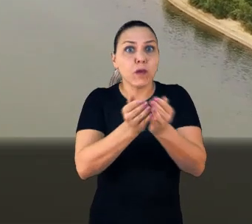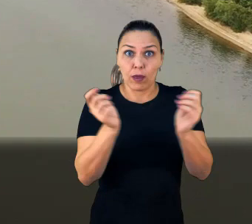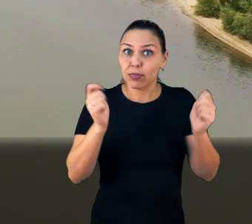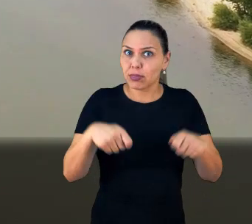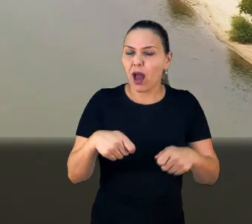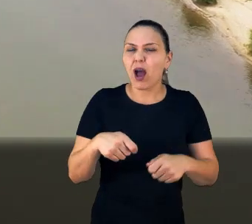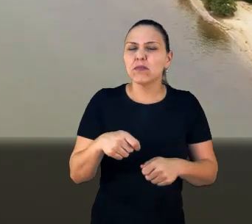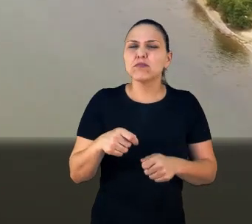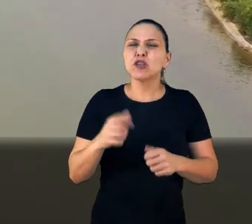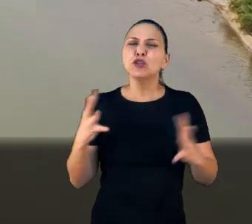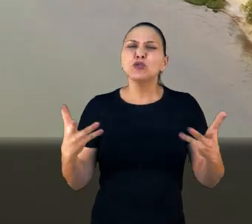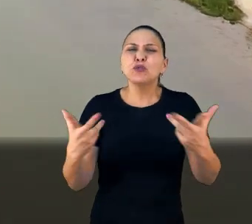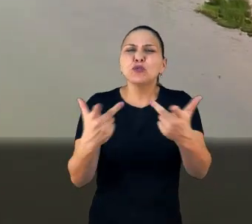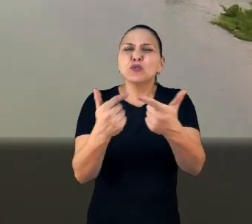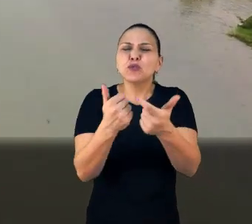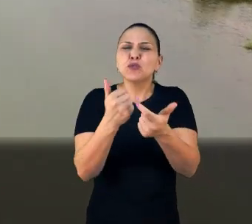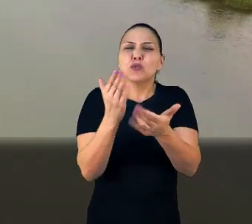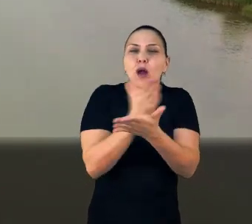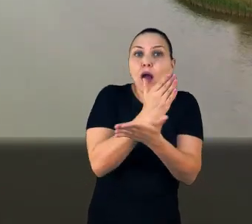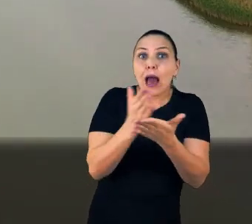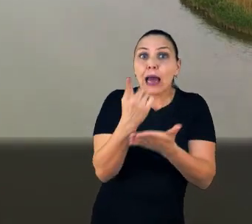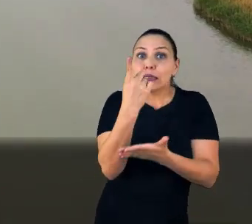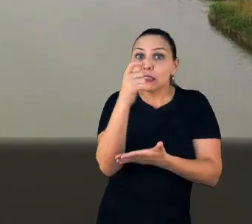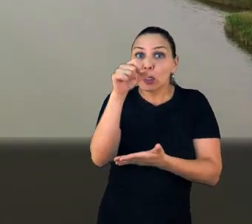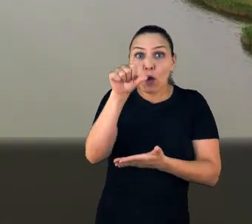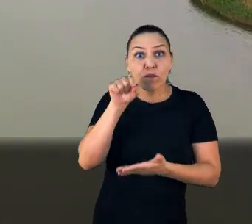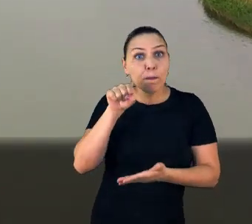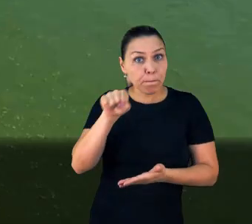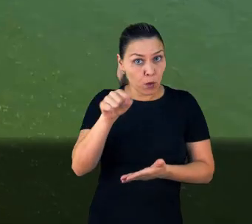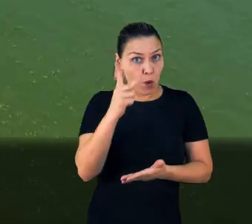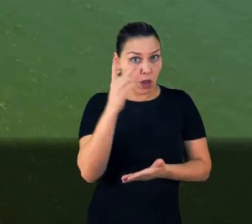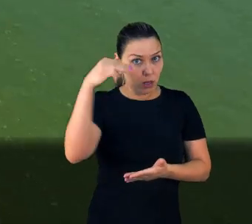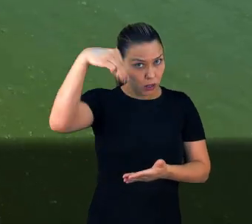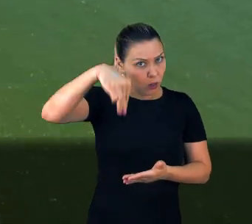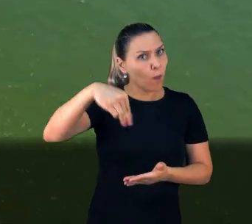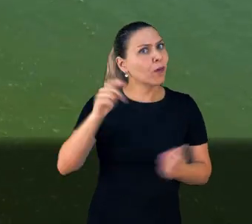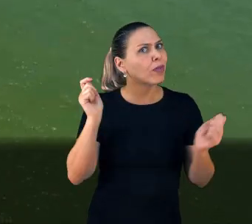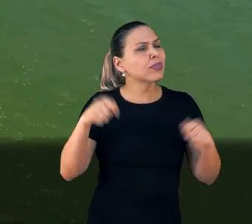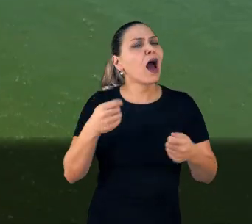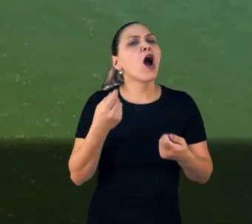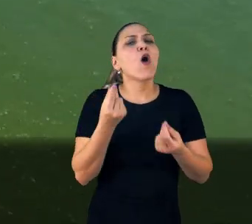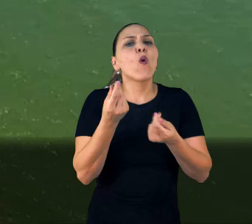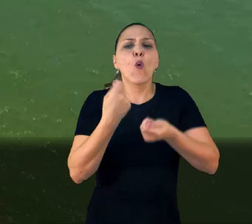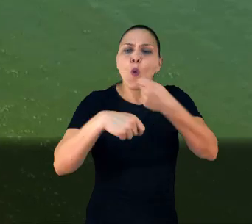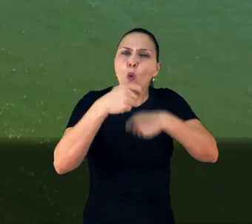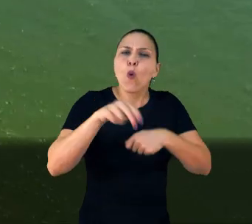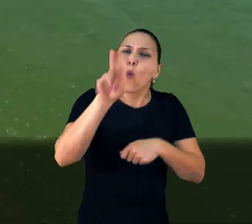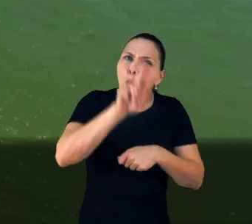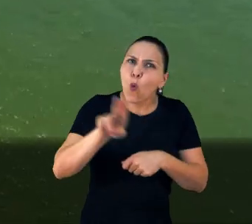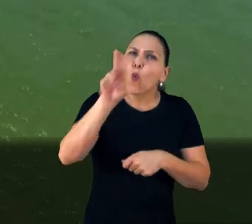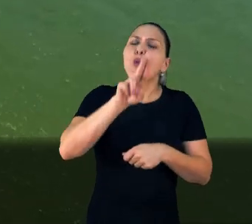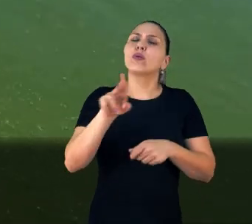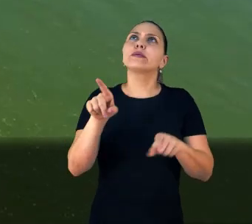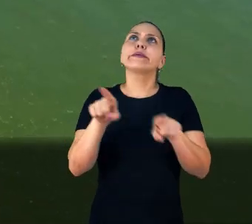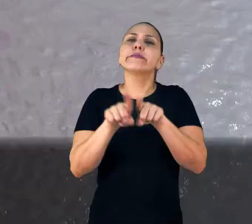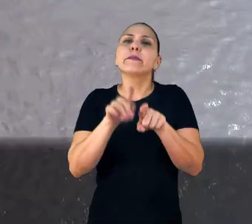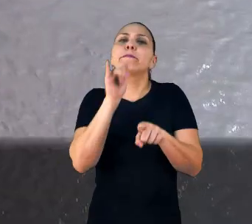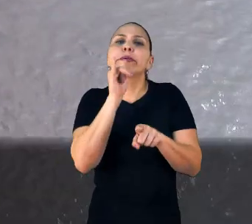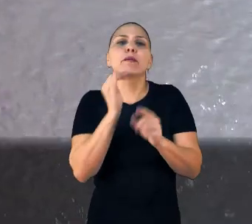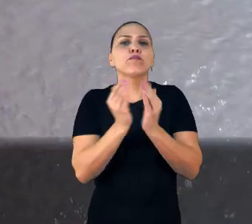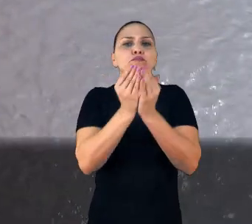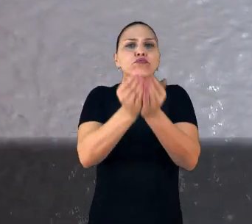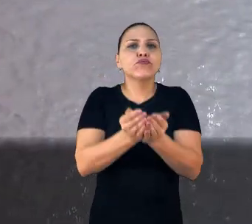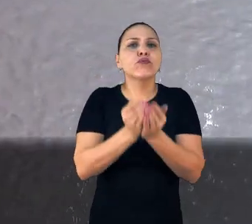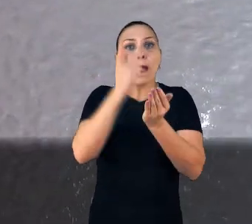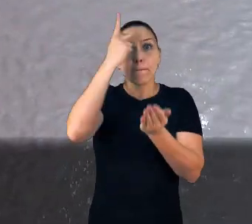Desses, 19 mil quilômetros são economicamente navegados, ou seja, são usados para o transporte comercial de cargas